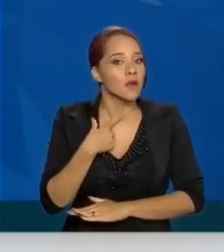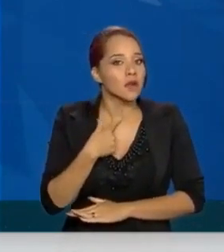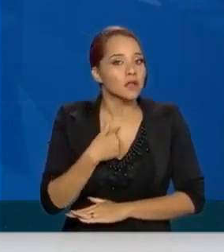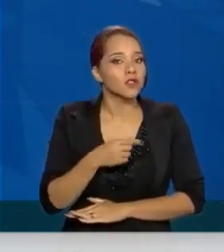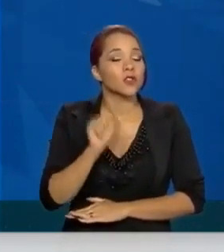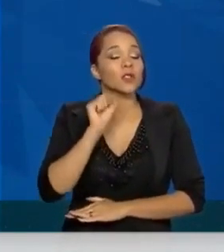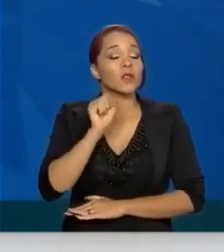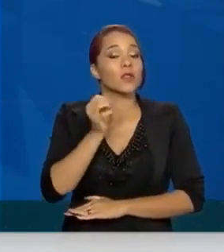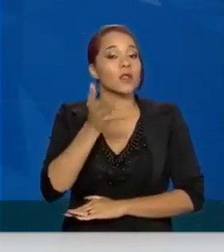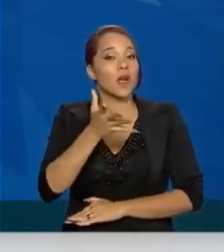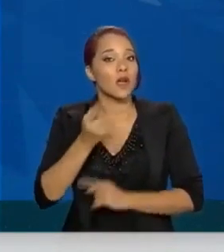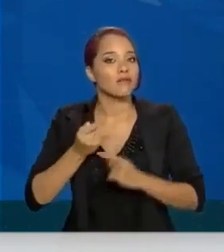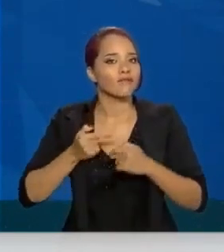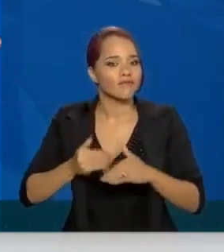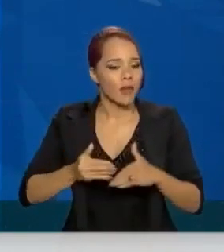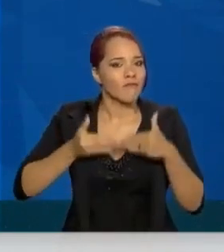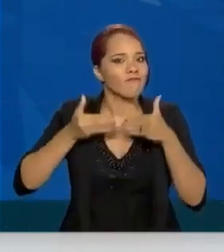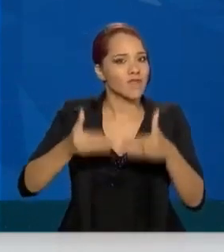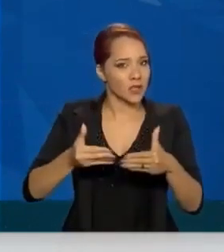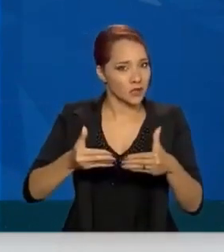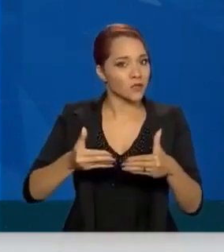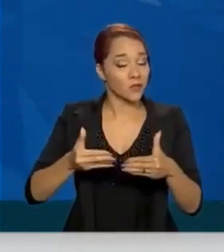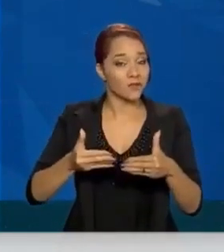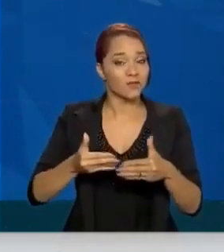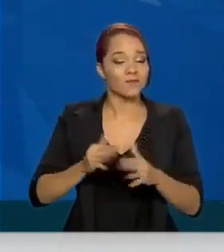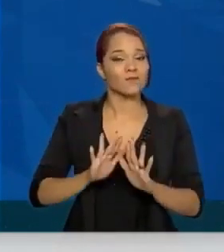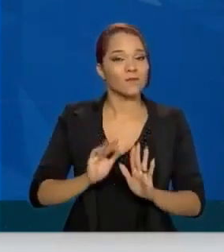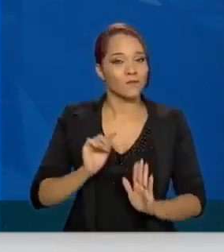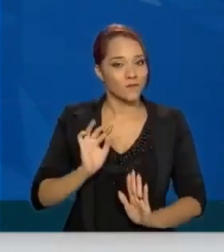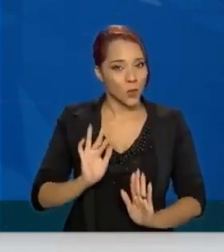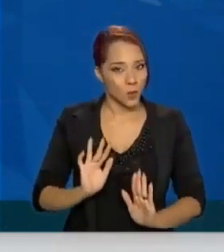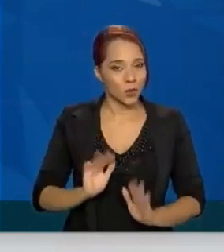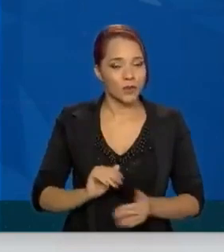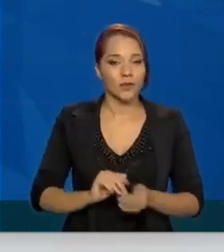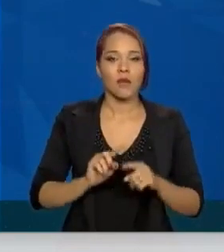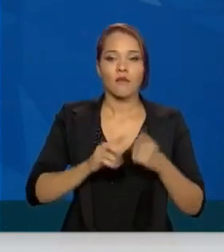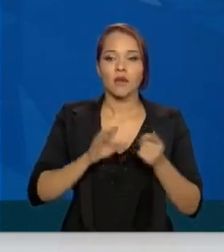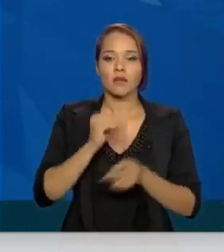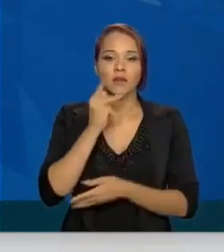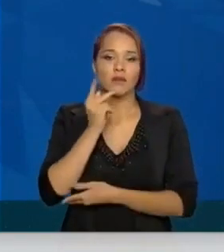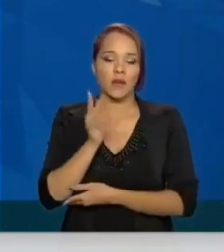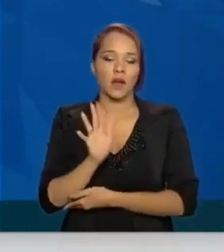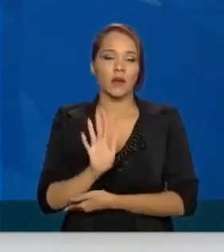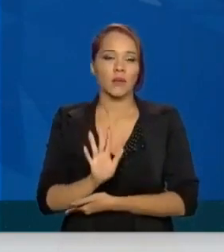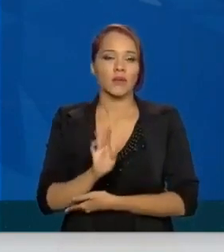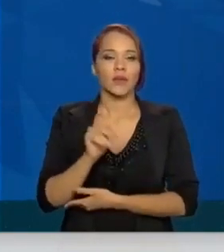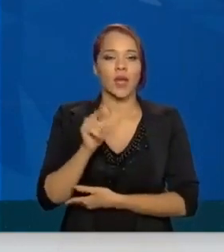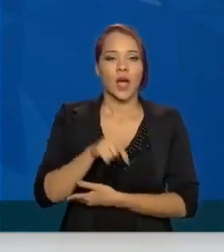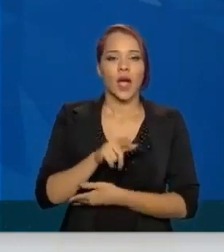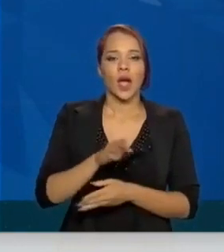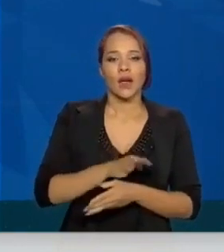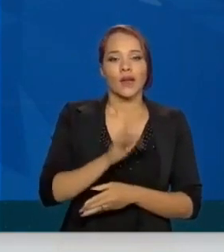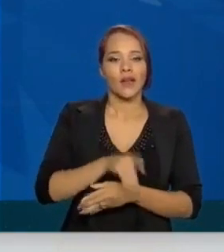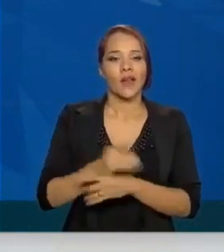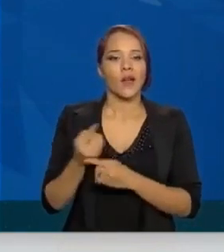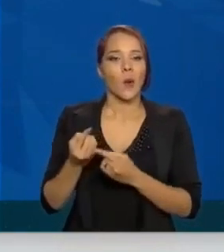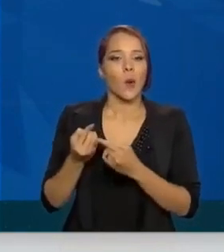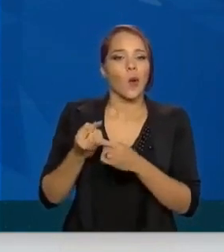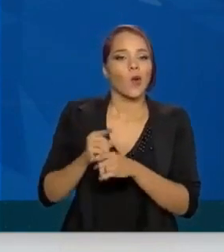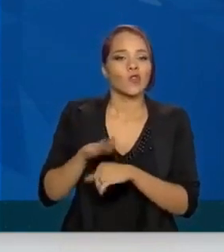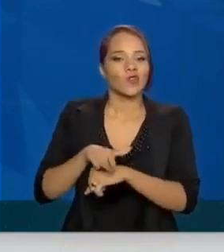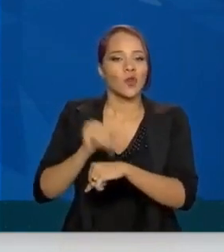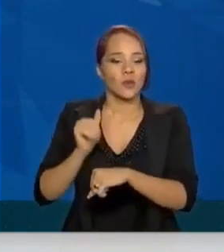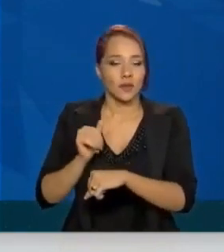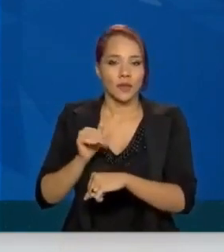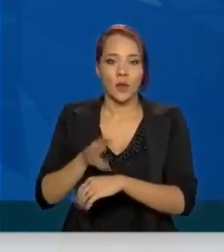quer enfrentar. Ponto. Agora, quando entra e fala assim, me cremeja e entra contra a convocação.